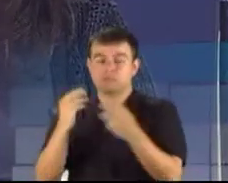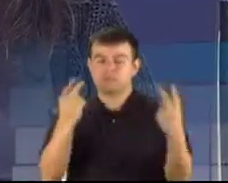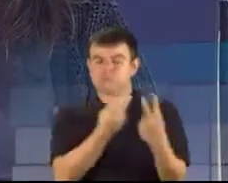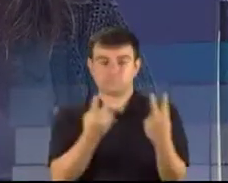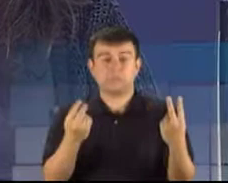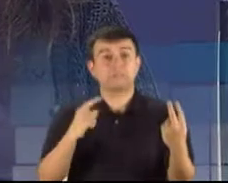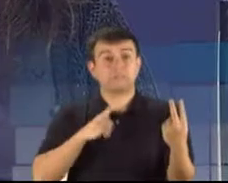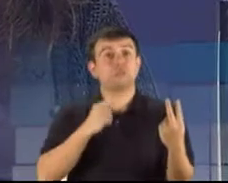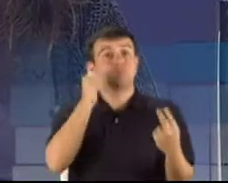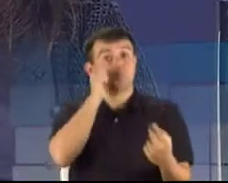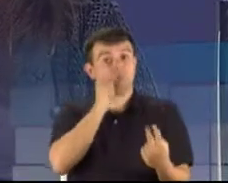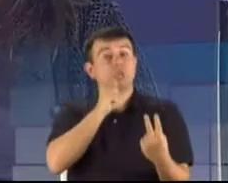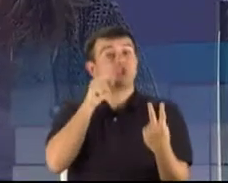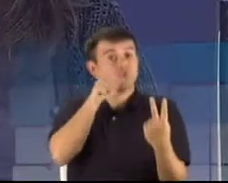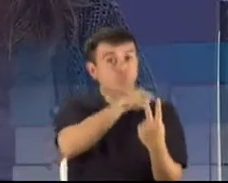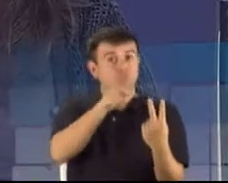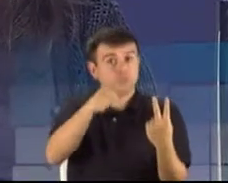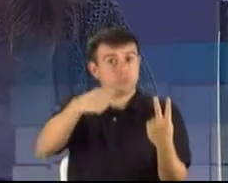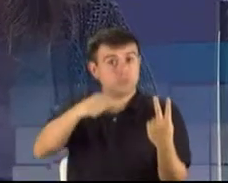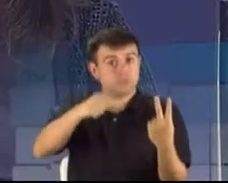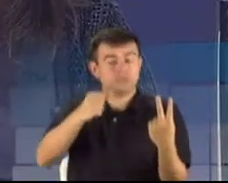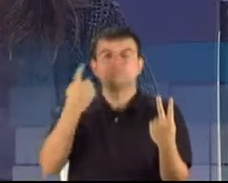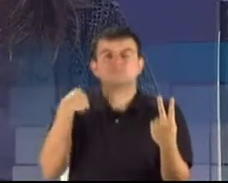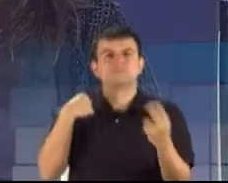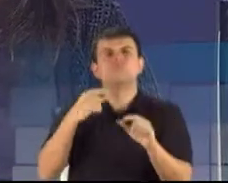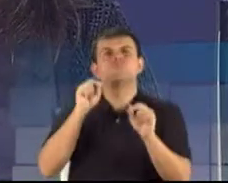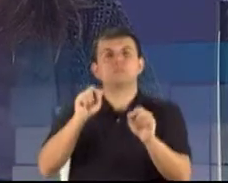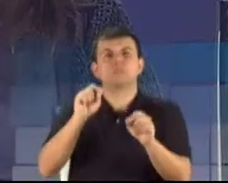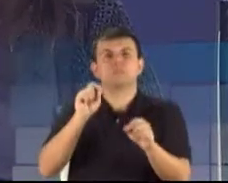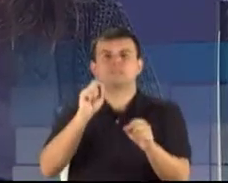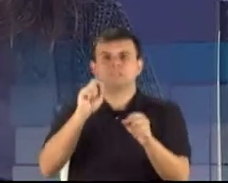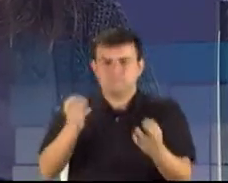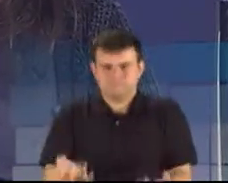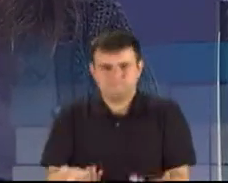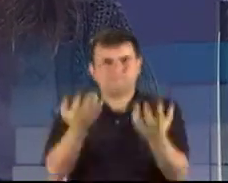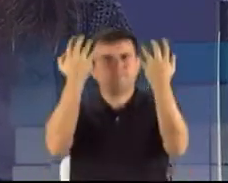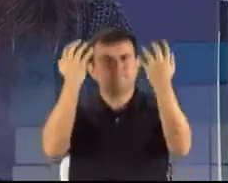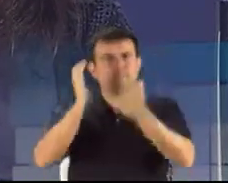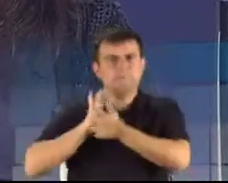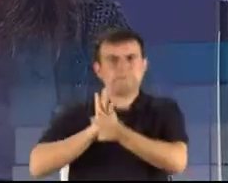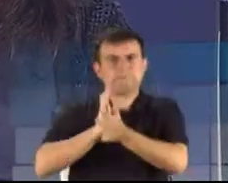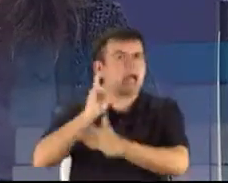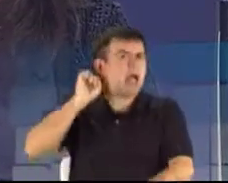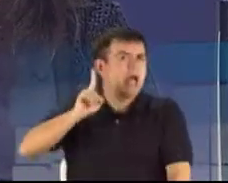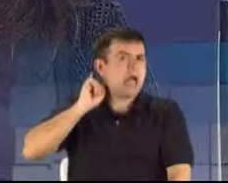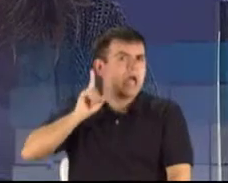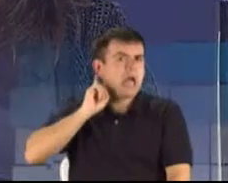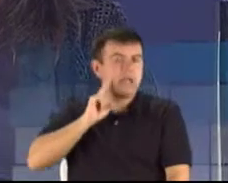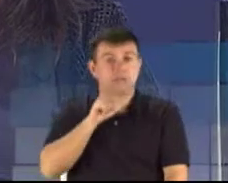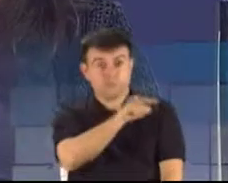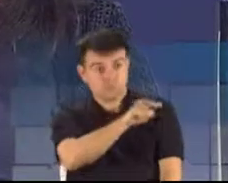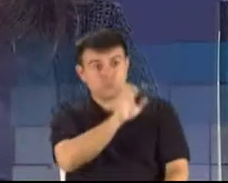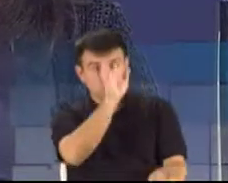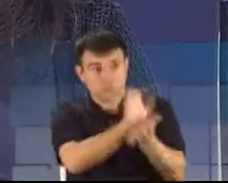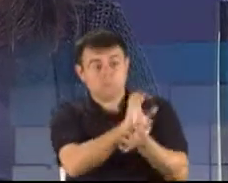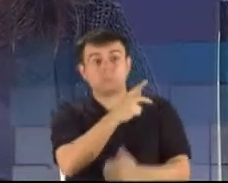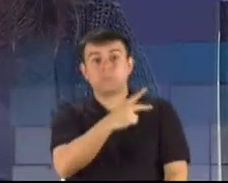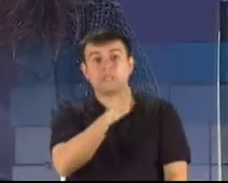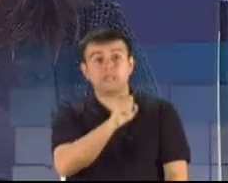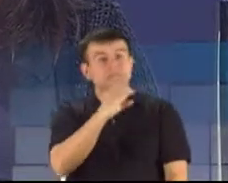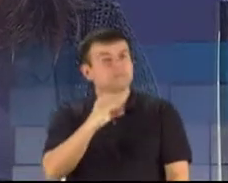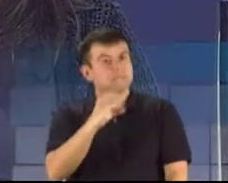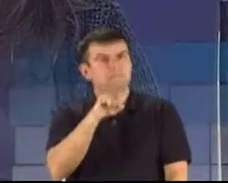de duas mulheres, foi incendiado criminalmente. O senhor é filiado ao PSC, partido